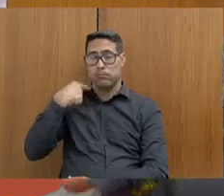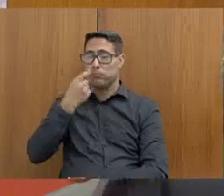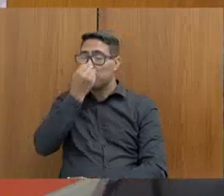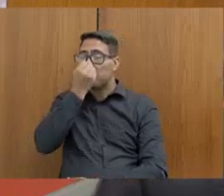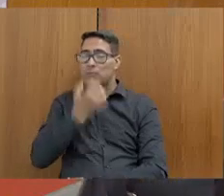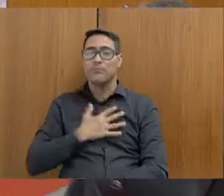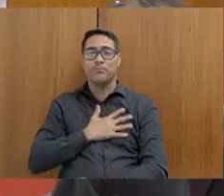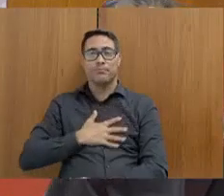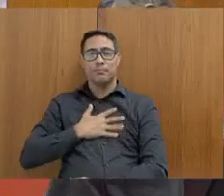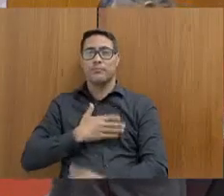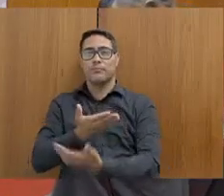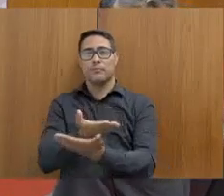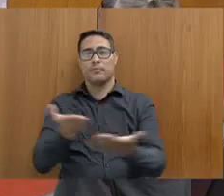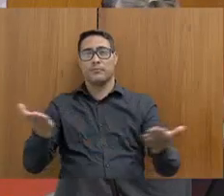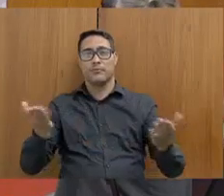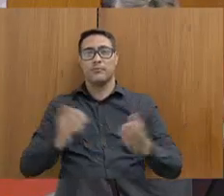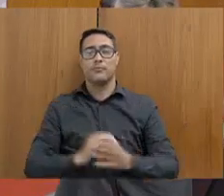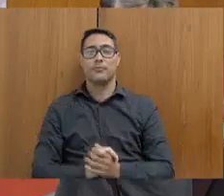aqui hoje também.